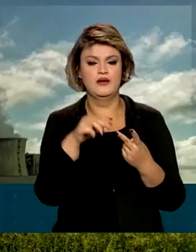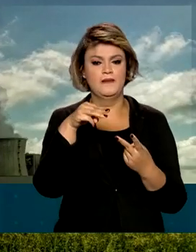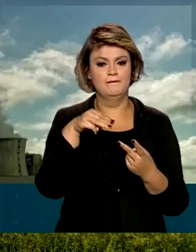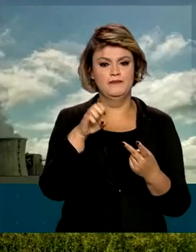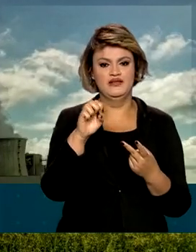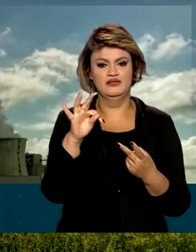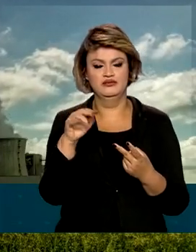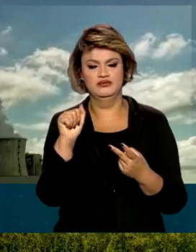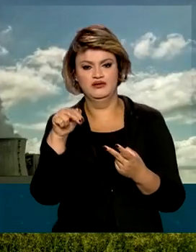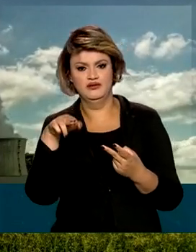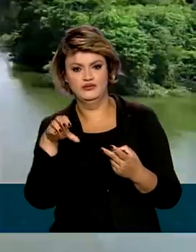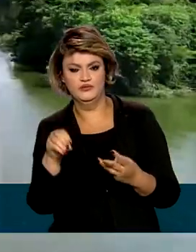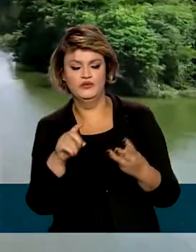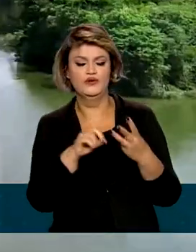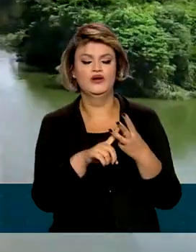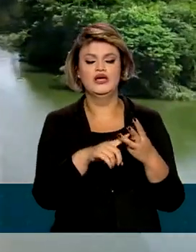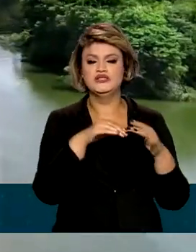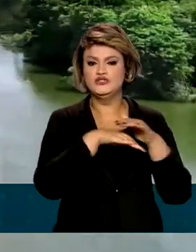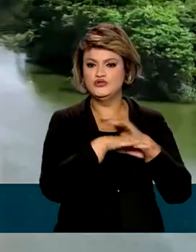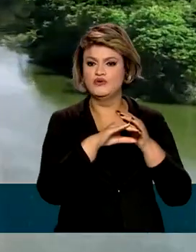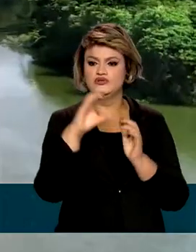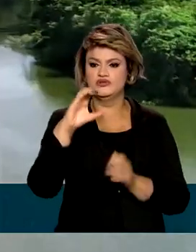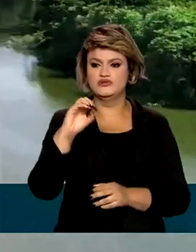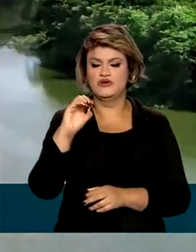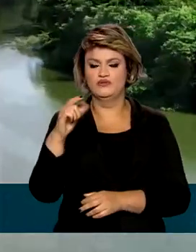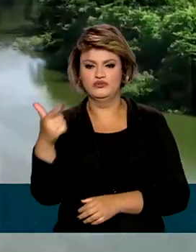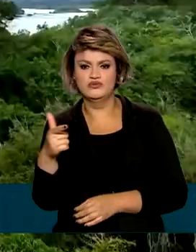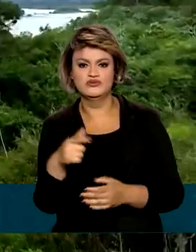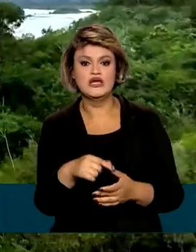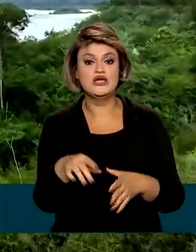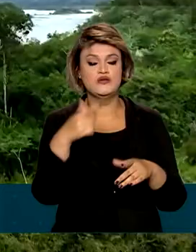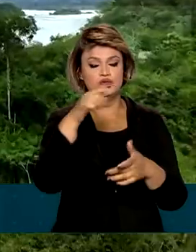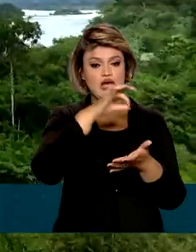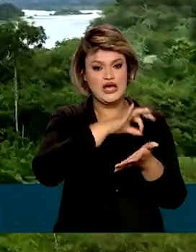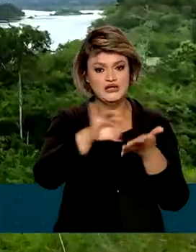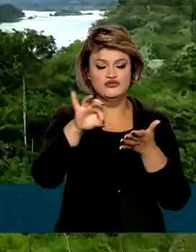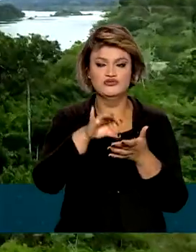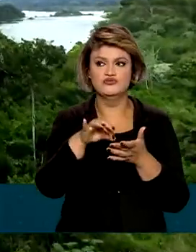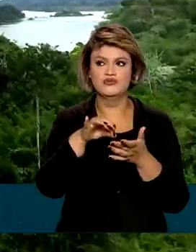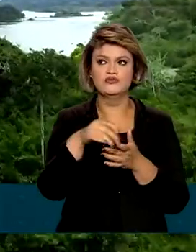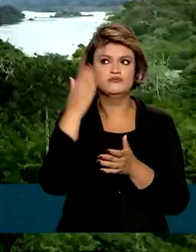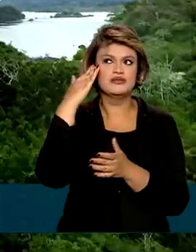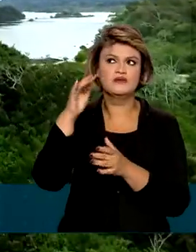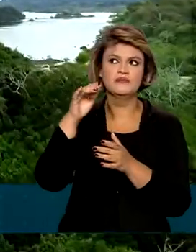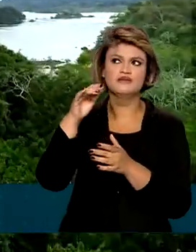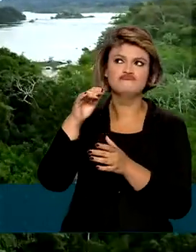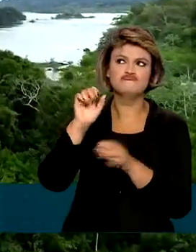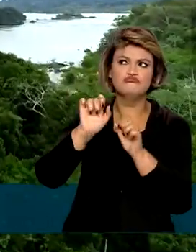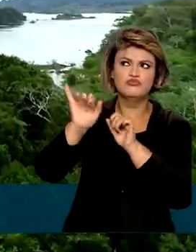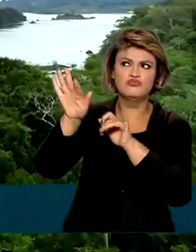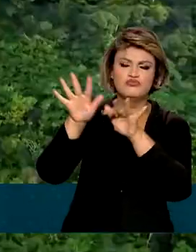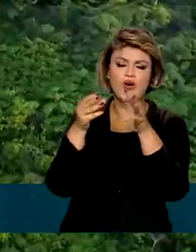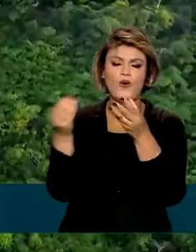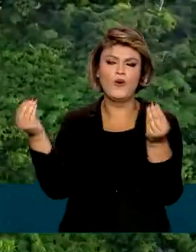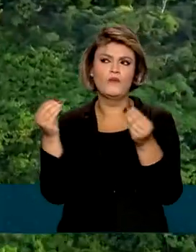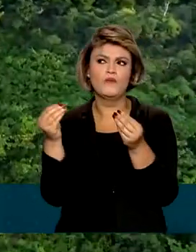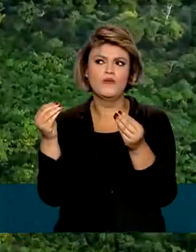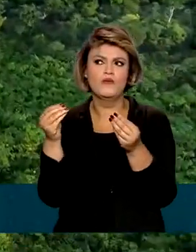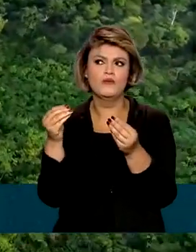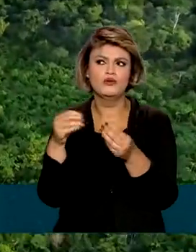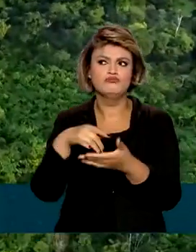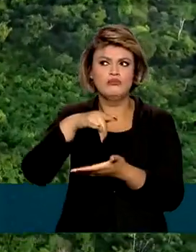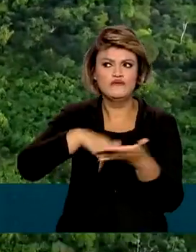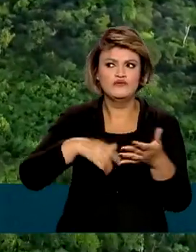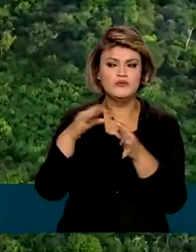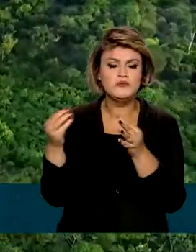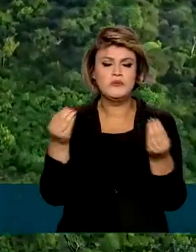unidades de estoque de carbono e o sistema de registro nacional de emissões e reduções de emissões e de transações de